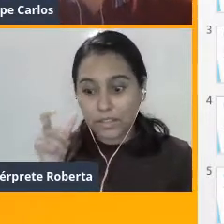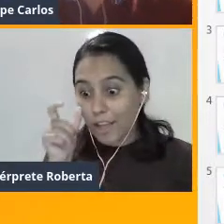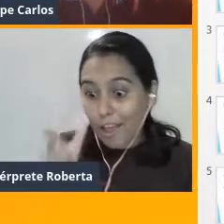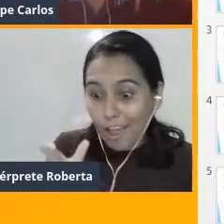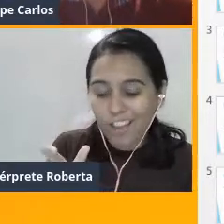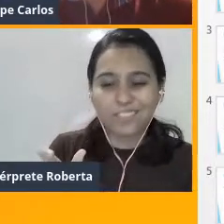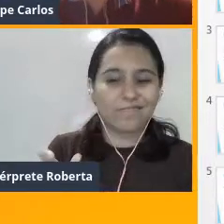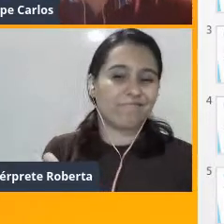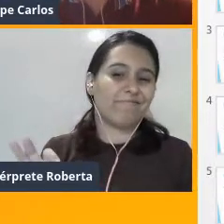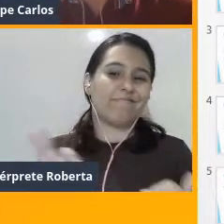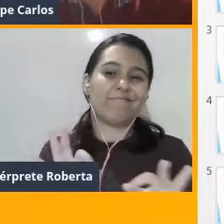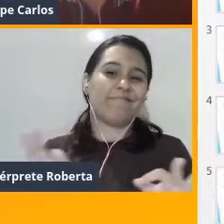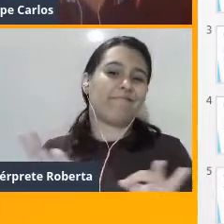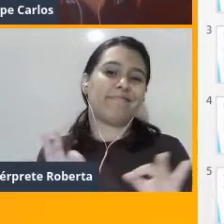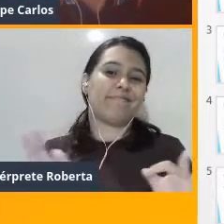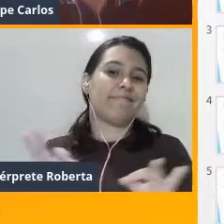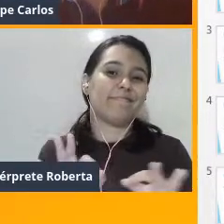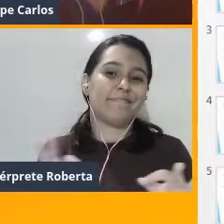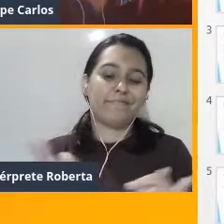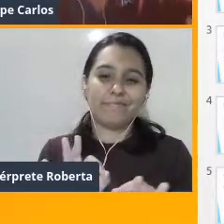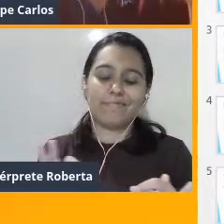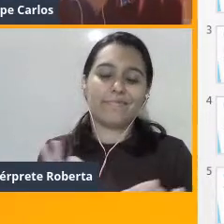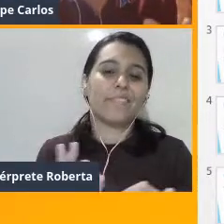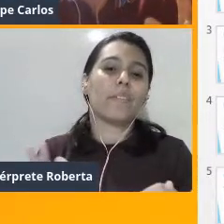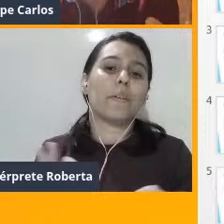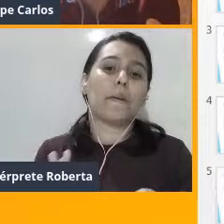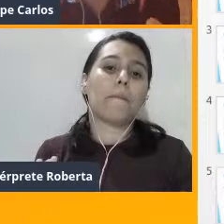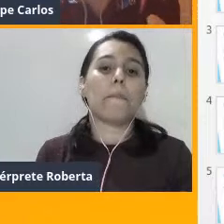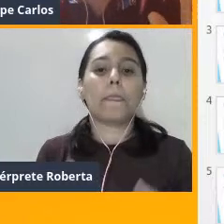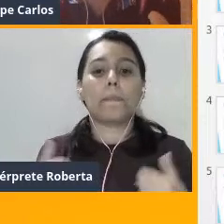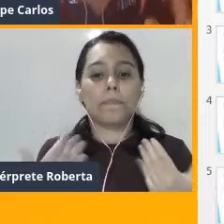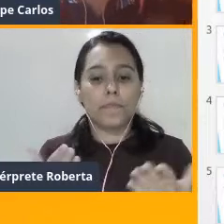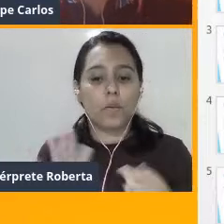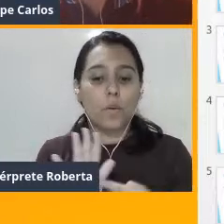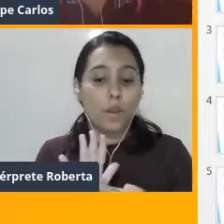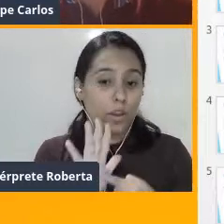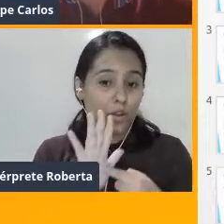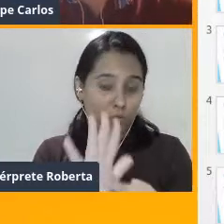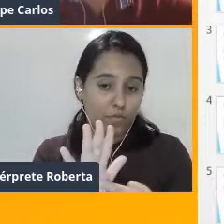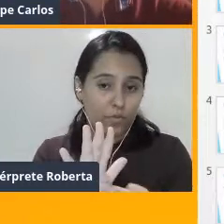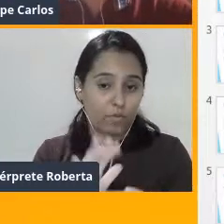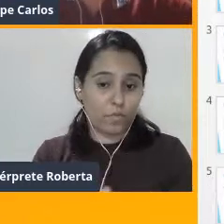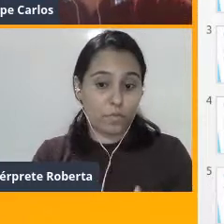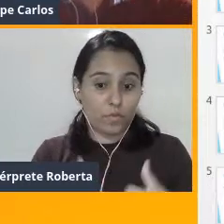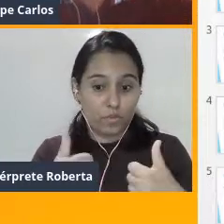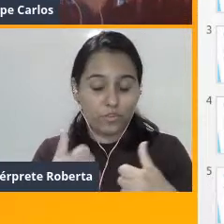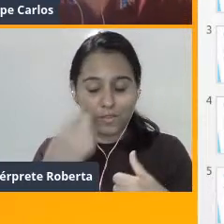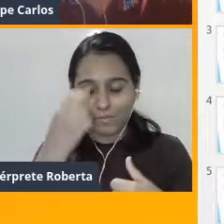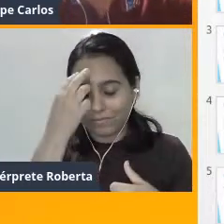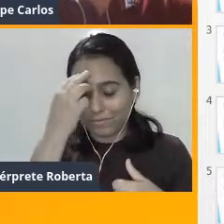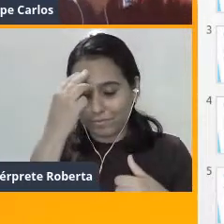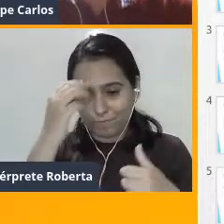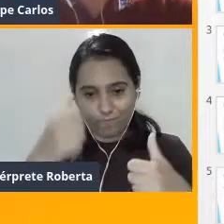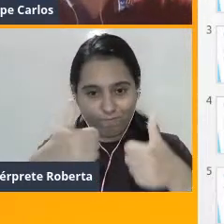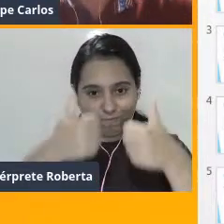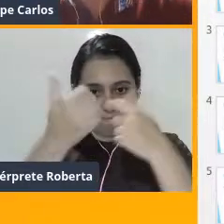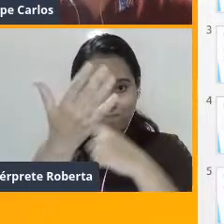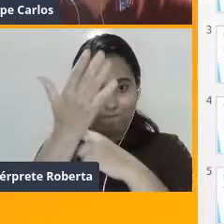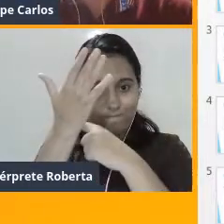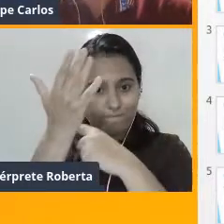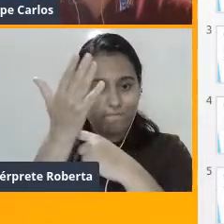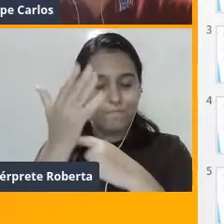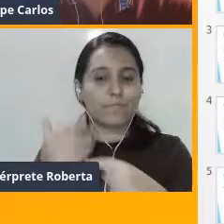grande parte das pessoas, certo? Por isso, eu trouxe também benefícios para a mente, certo? Aproveitei que esse é um